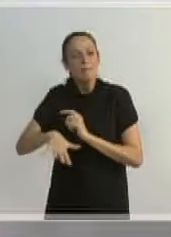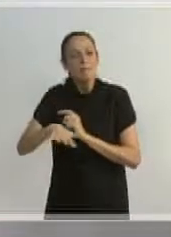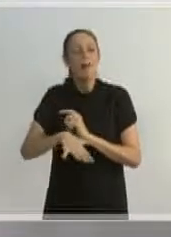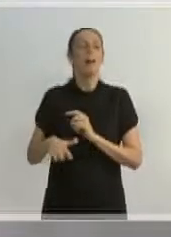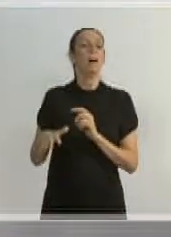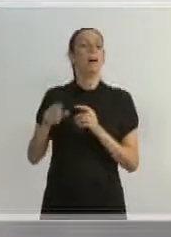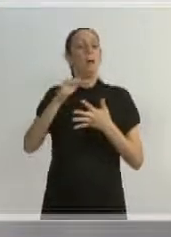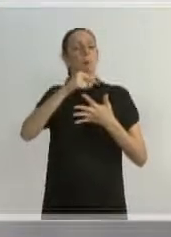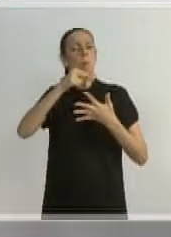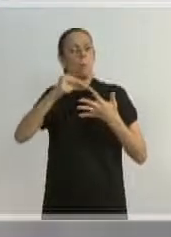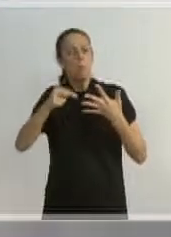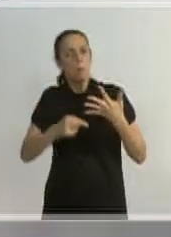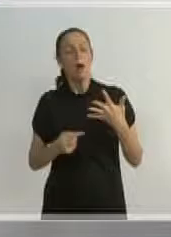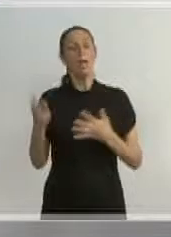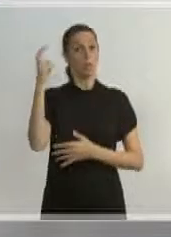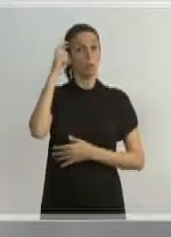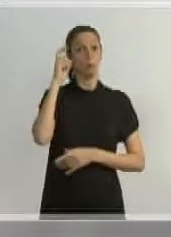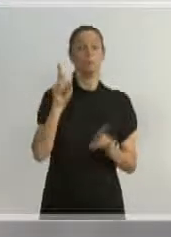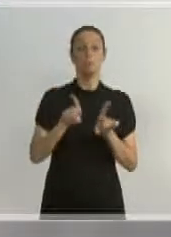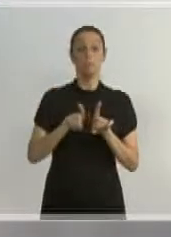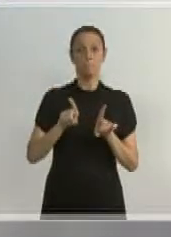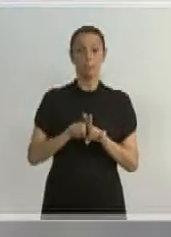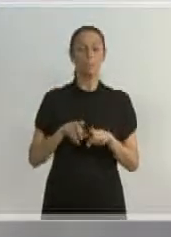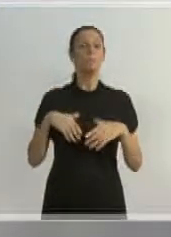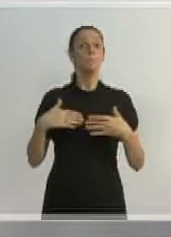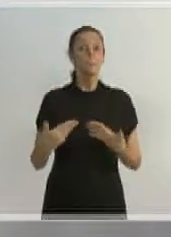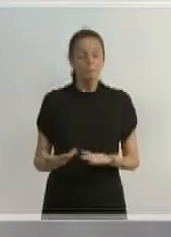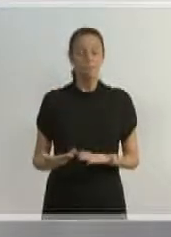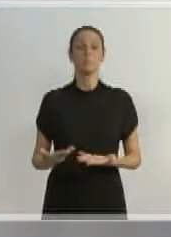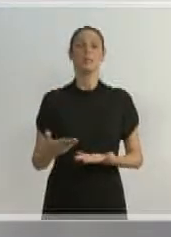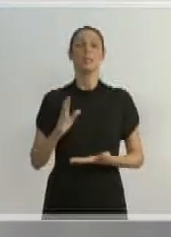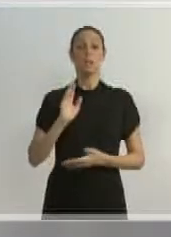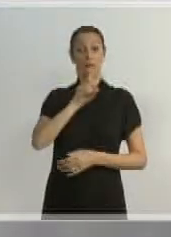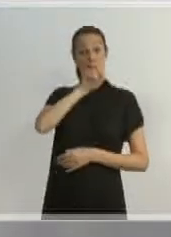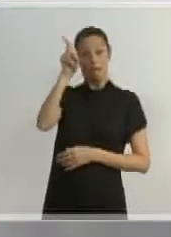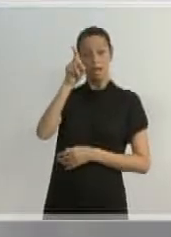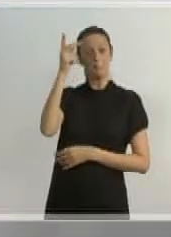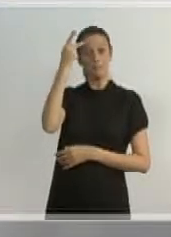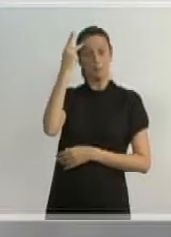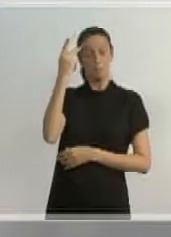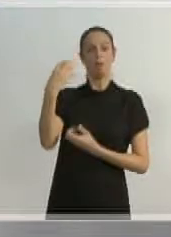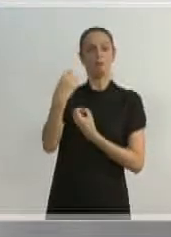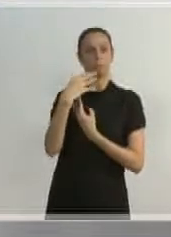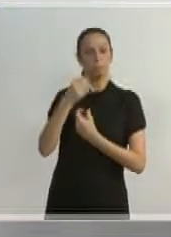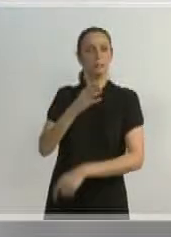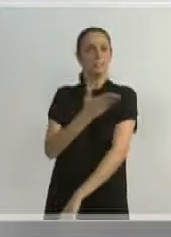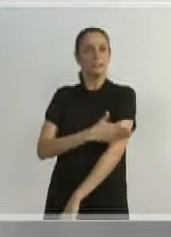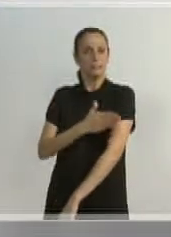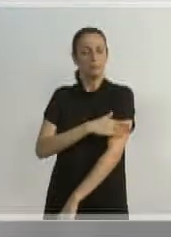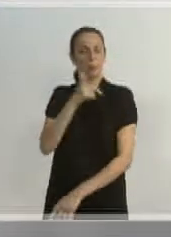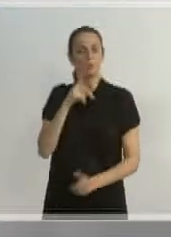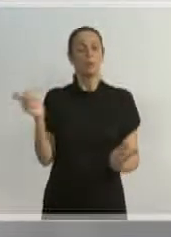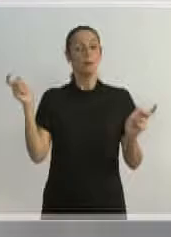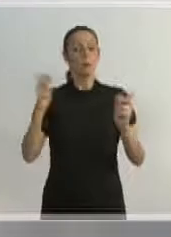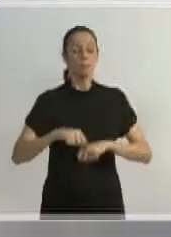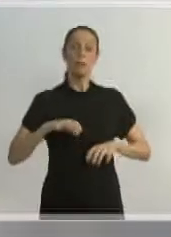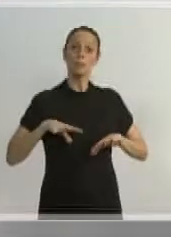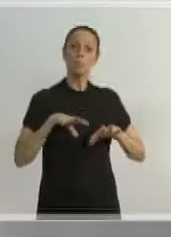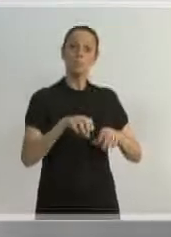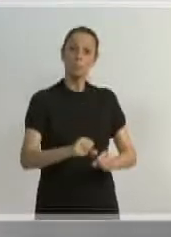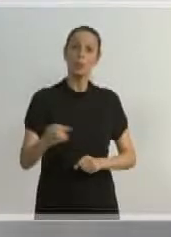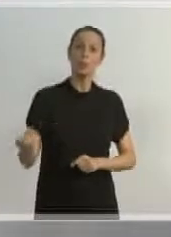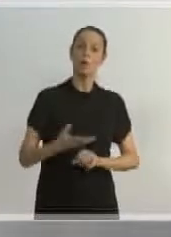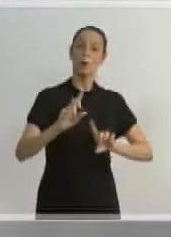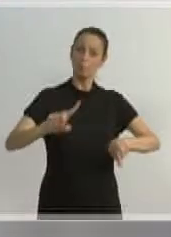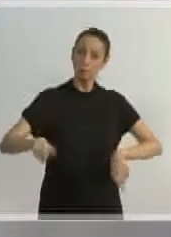sustentabilidade cultural. Então, a ideia é realmente a gente passa por treinamentos, para que a gente possa se capacitar e vir assumir novos desafios. Então,